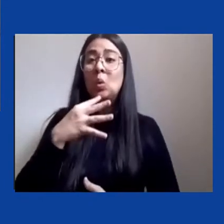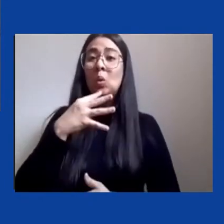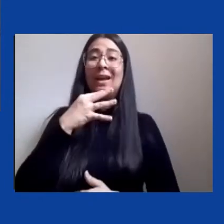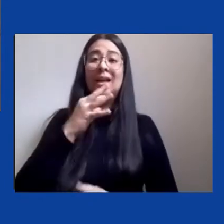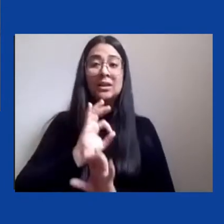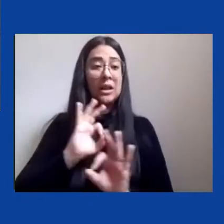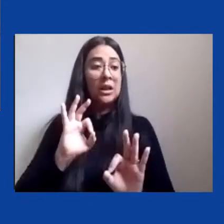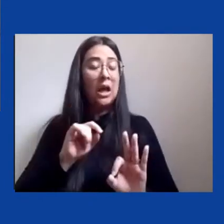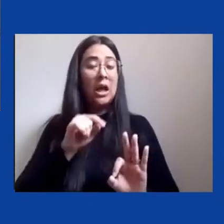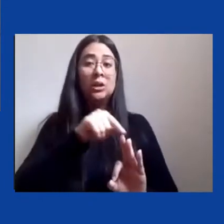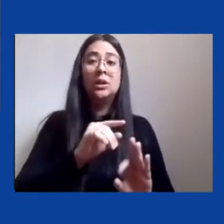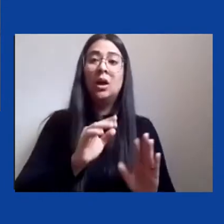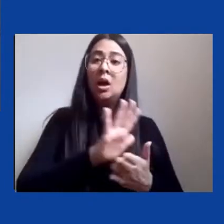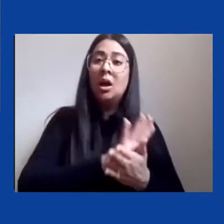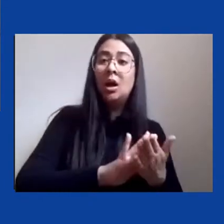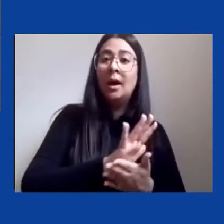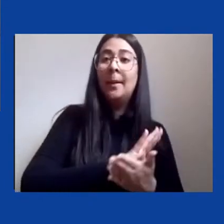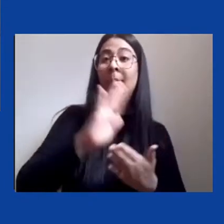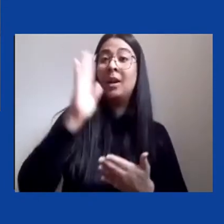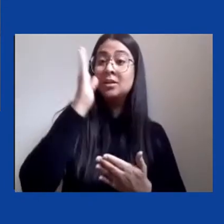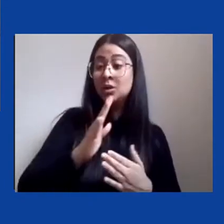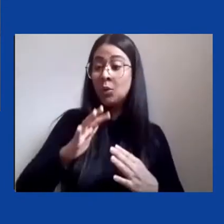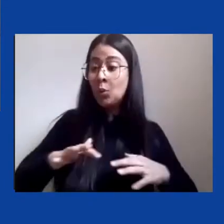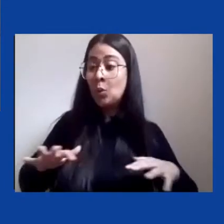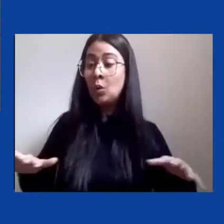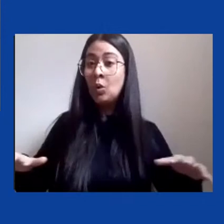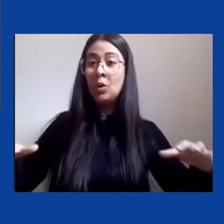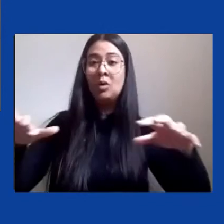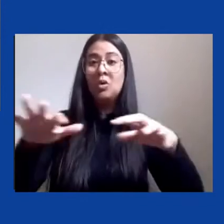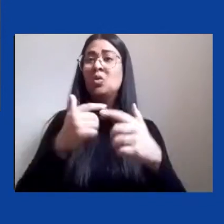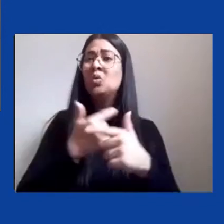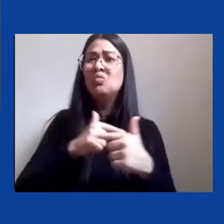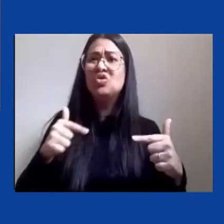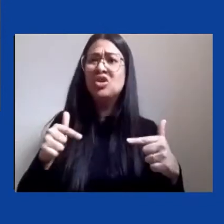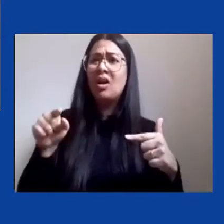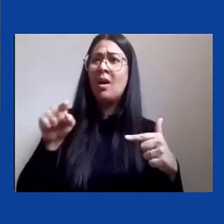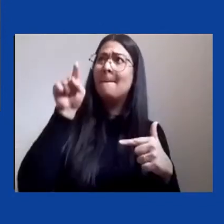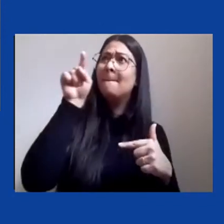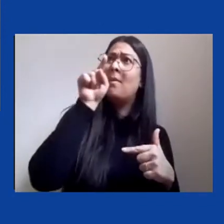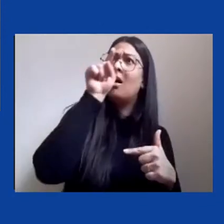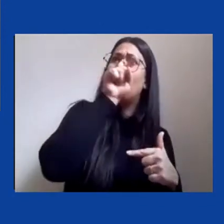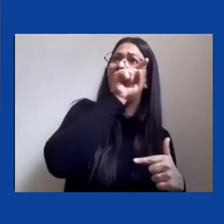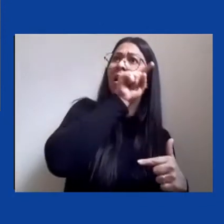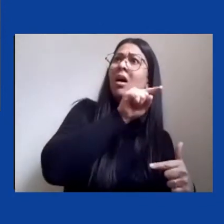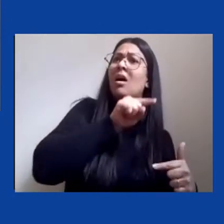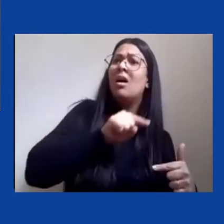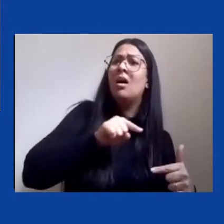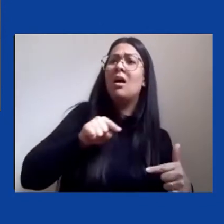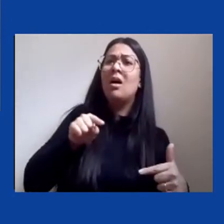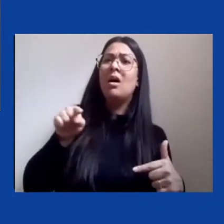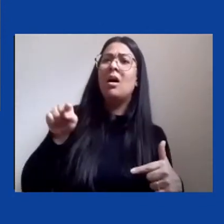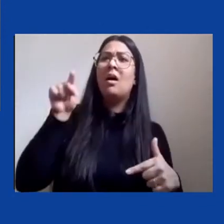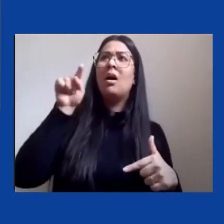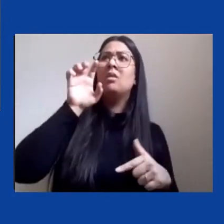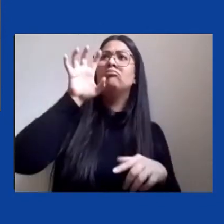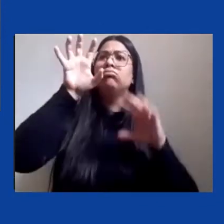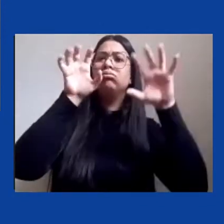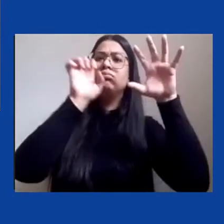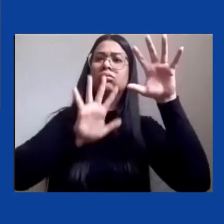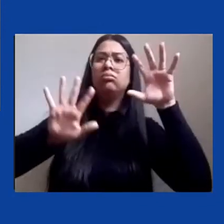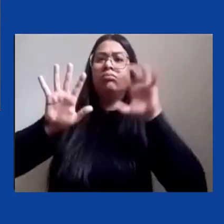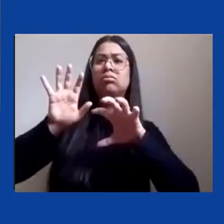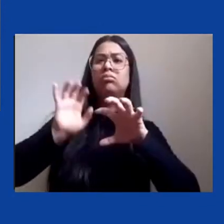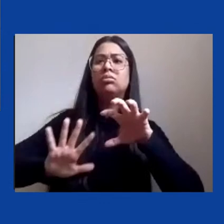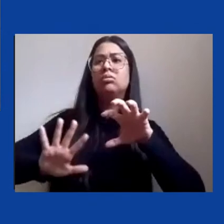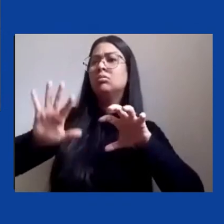chamar Brasil tinha nós não tínhamos um recorte de estados como nós temos hoje nós não